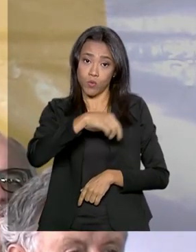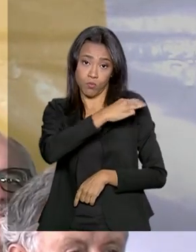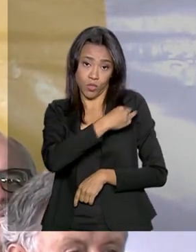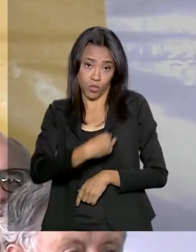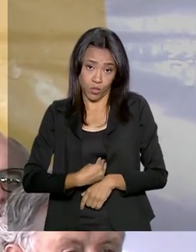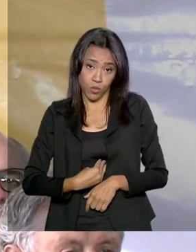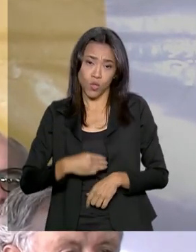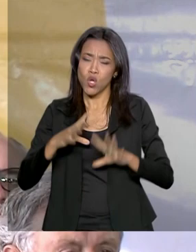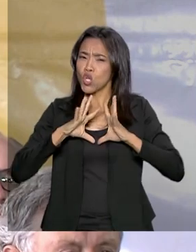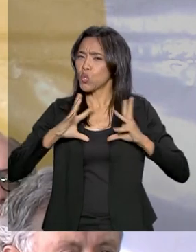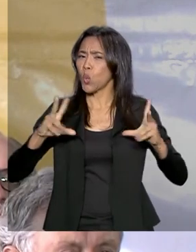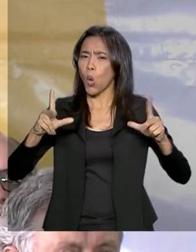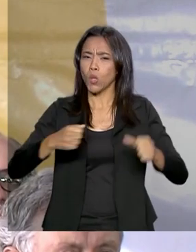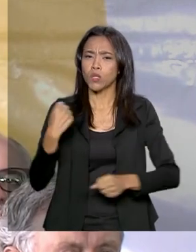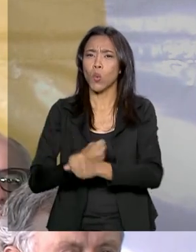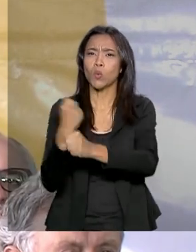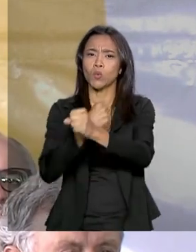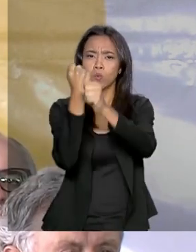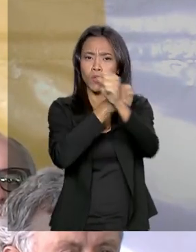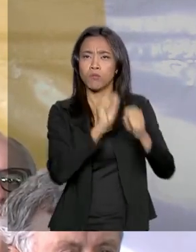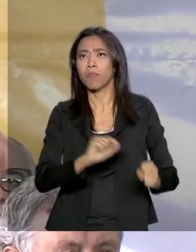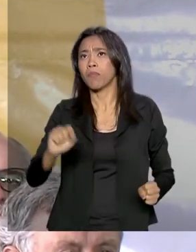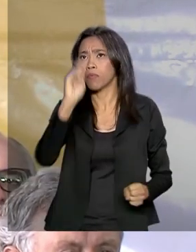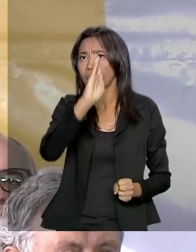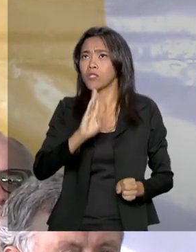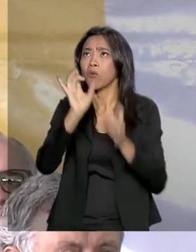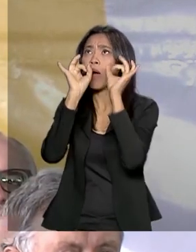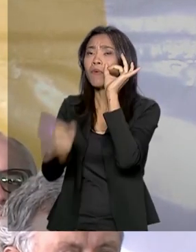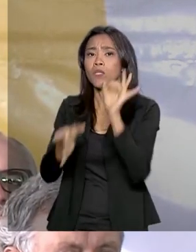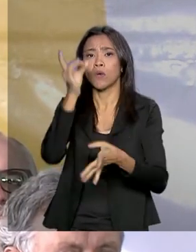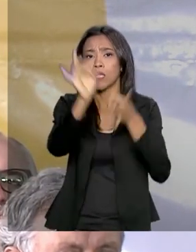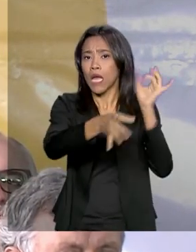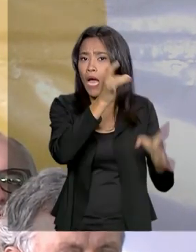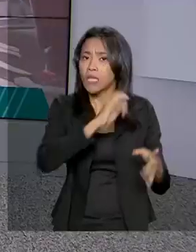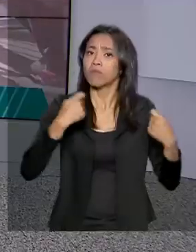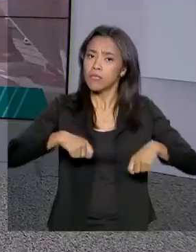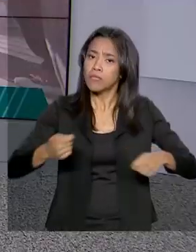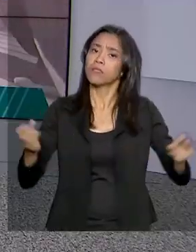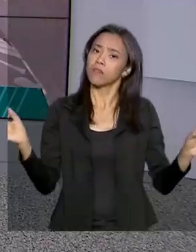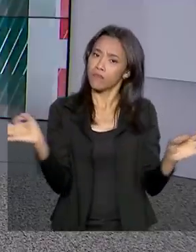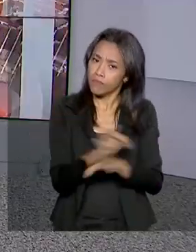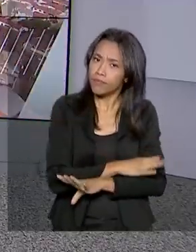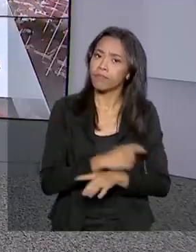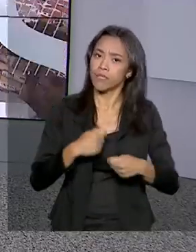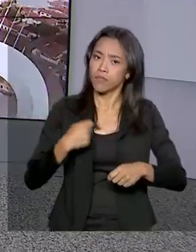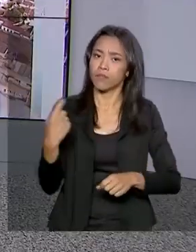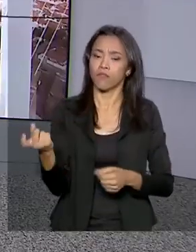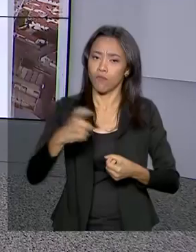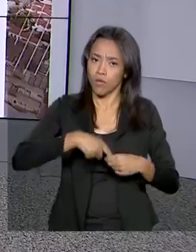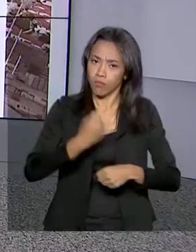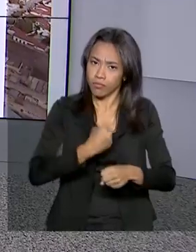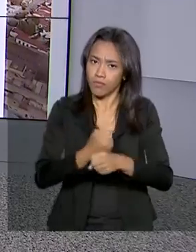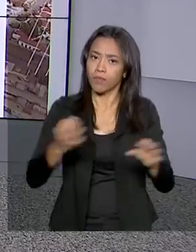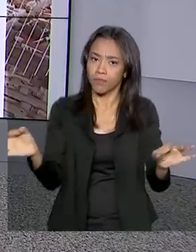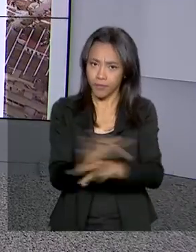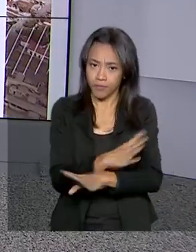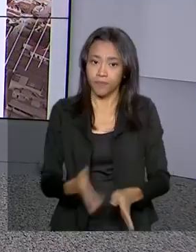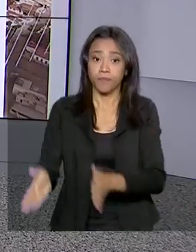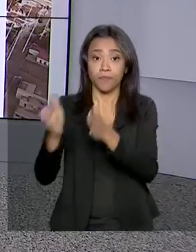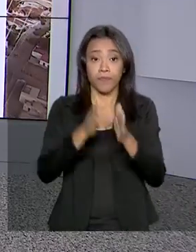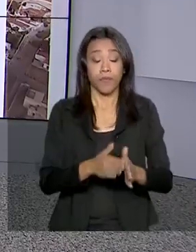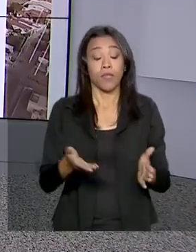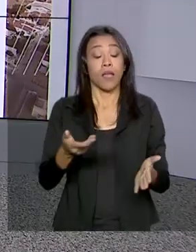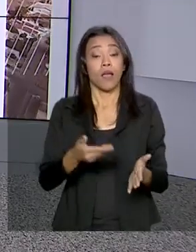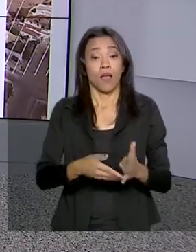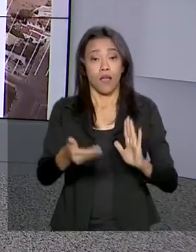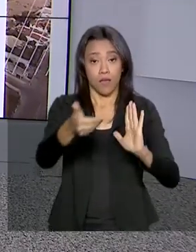que obras paradas sejam concluídas. A Câmara dos Deputados deve votar hoje a